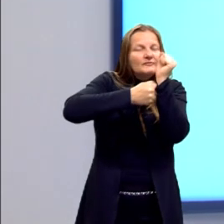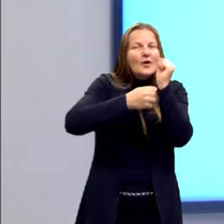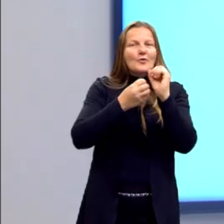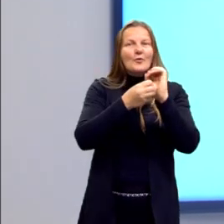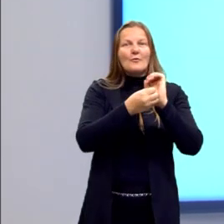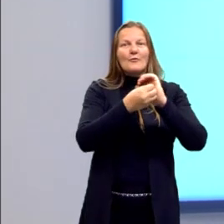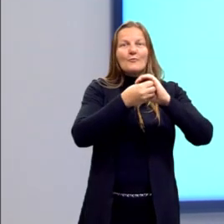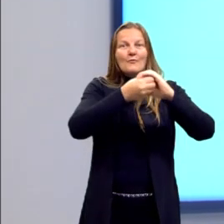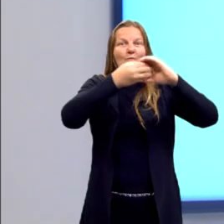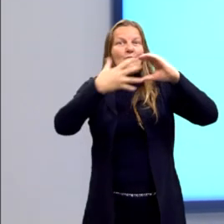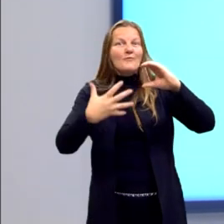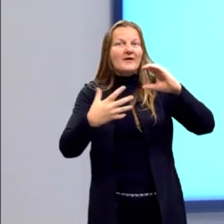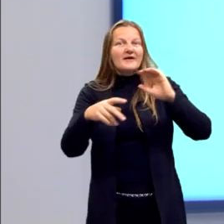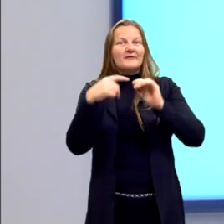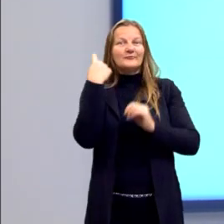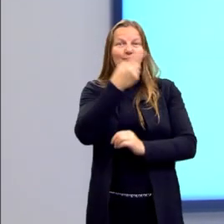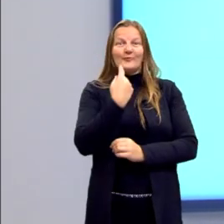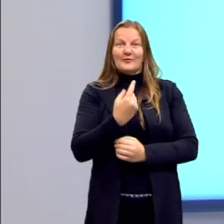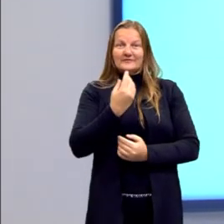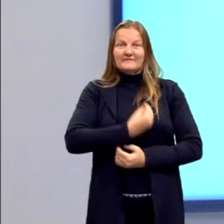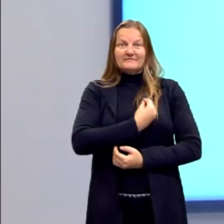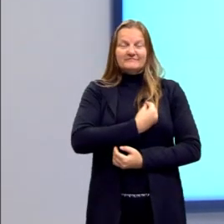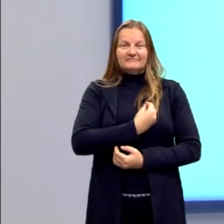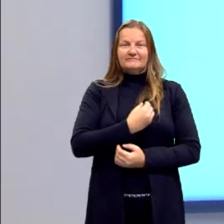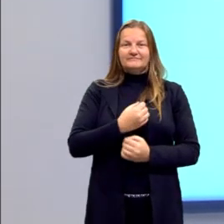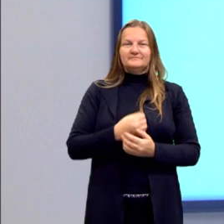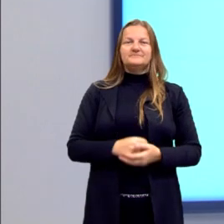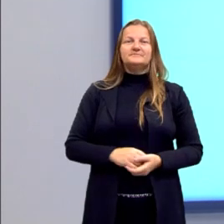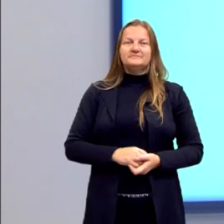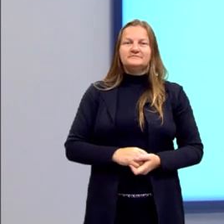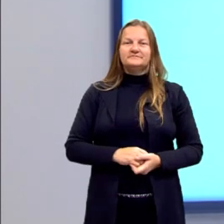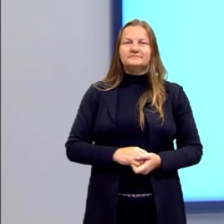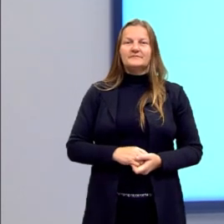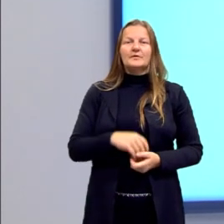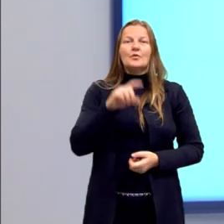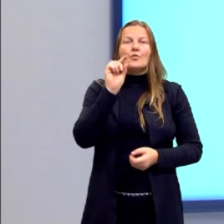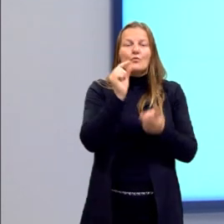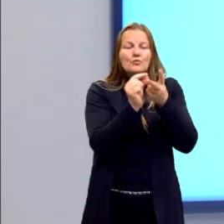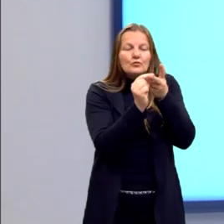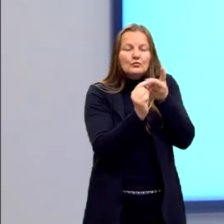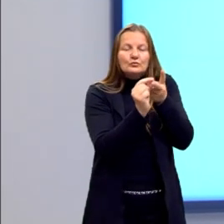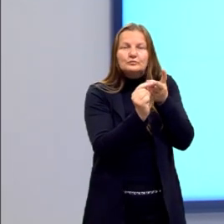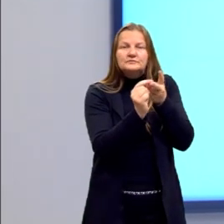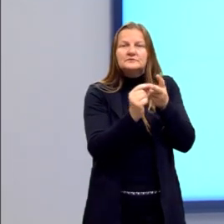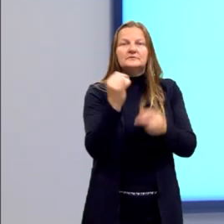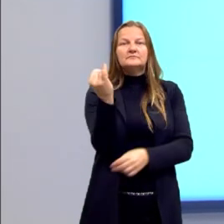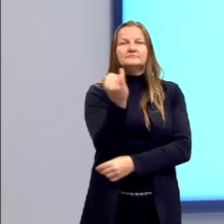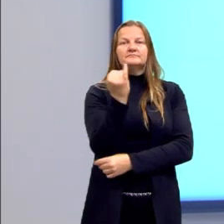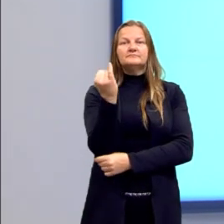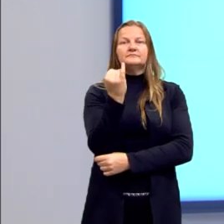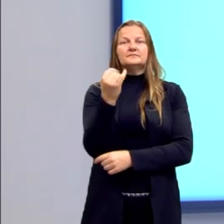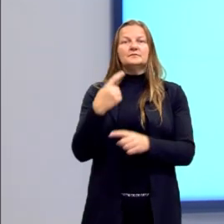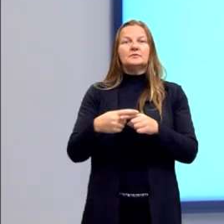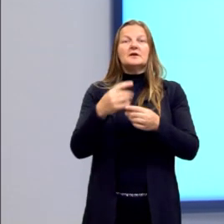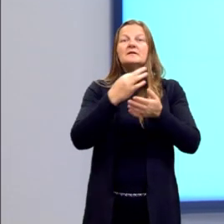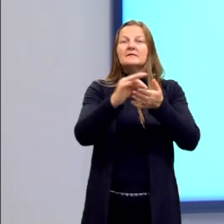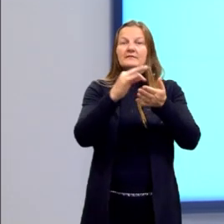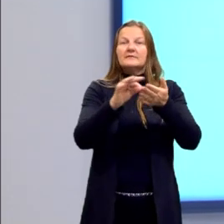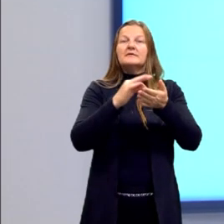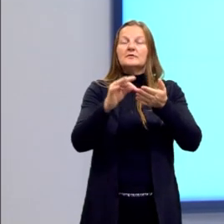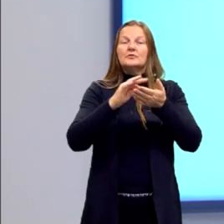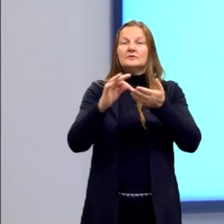determinada característica de um ser vivo. Um gene, ele vai ser importante para as teorias da